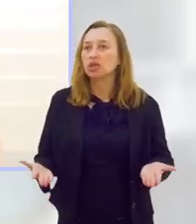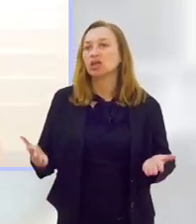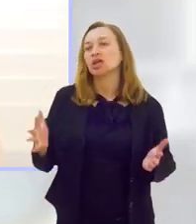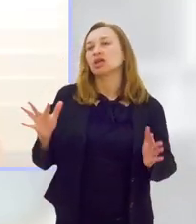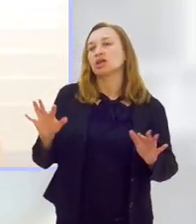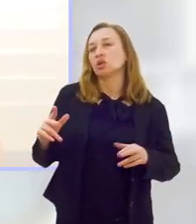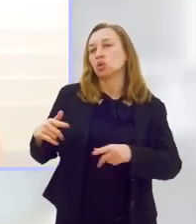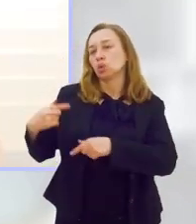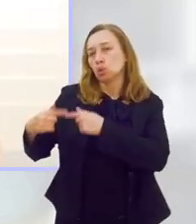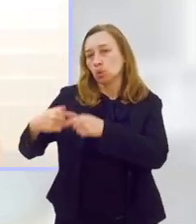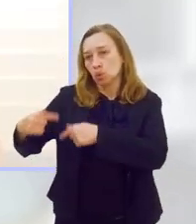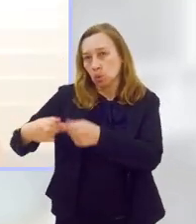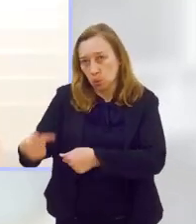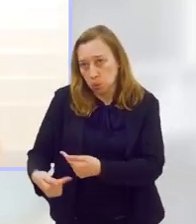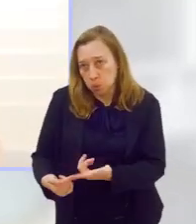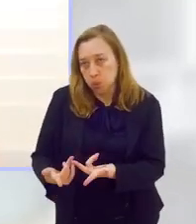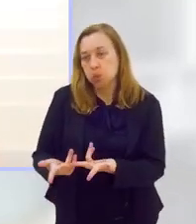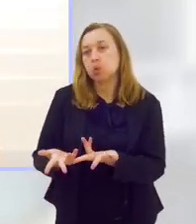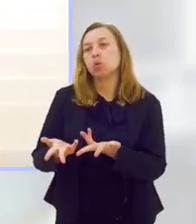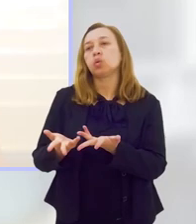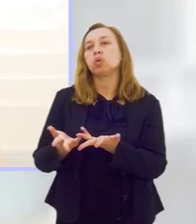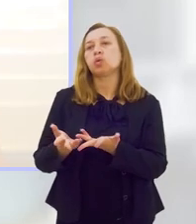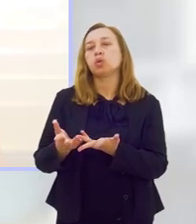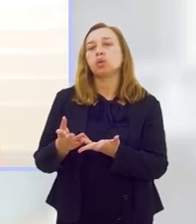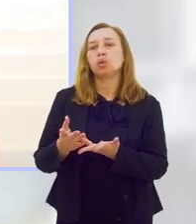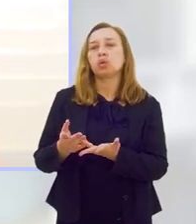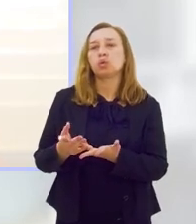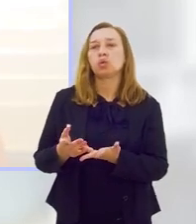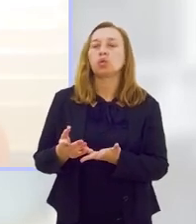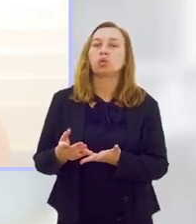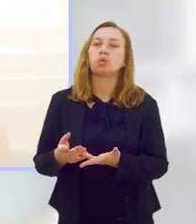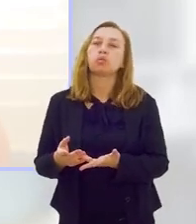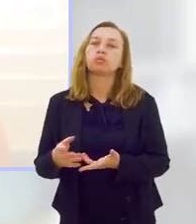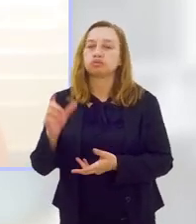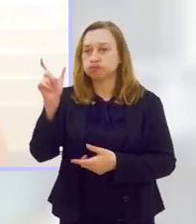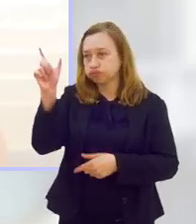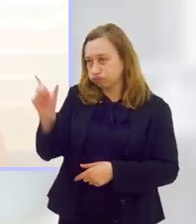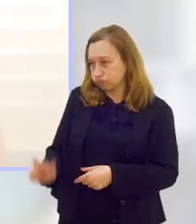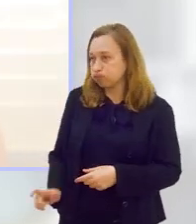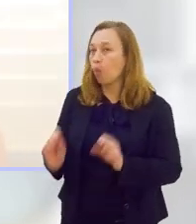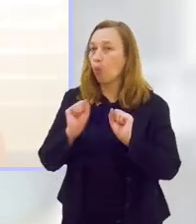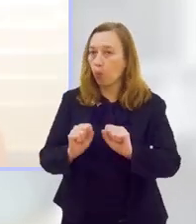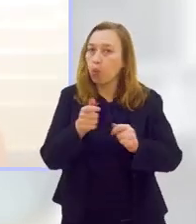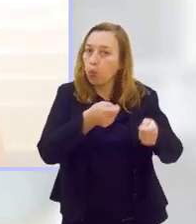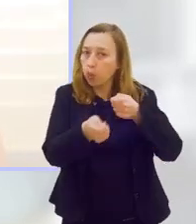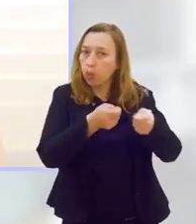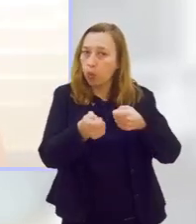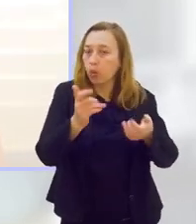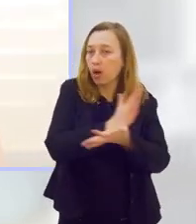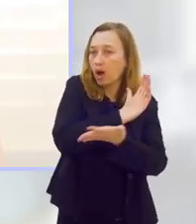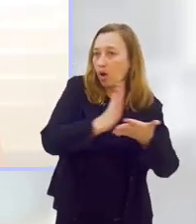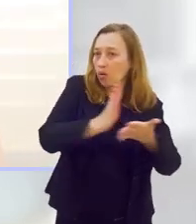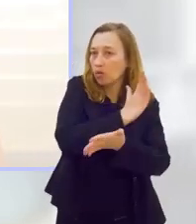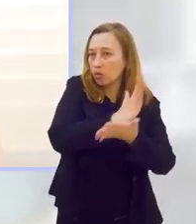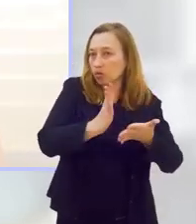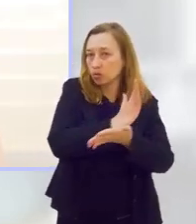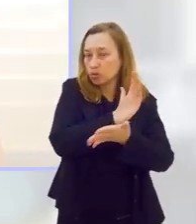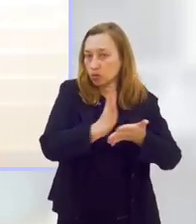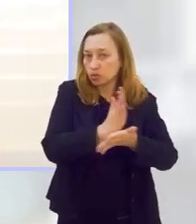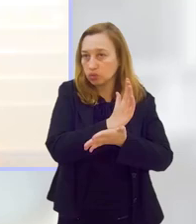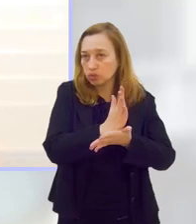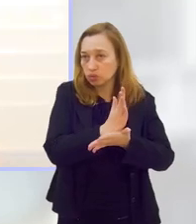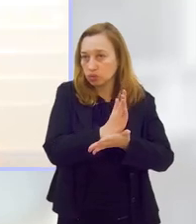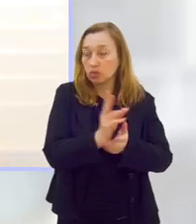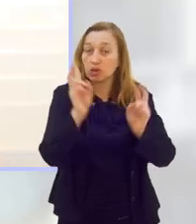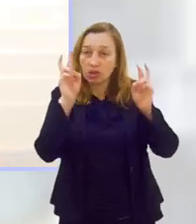o indivíduo tem como controlar alguns fatores que podem levar ao câncer de mama, por exemplo, que seria